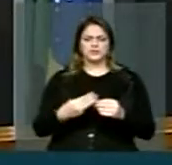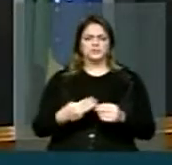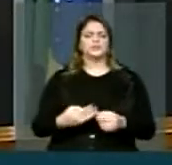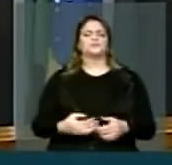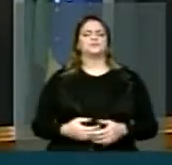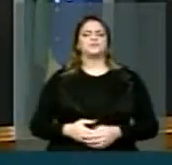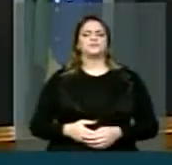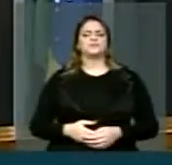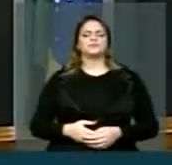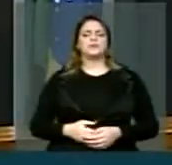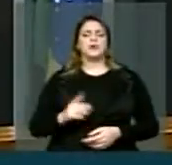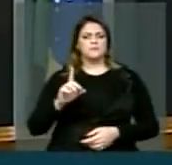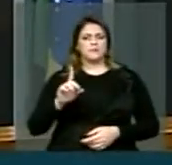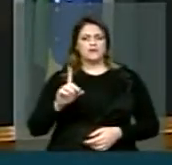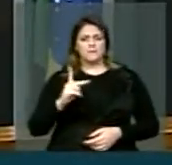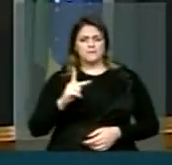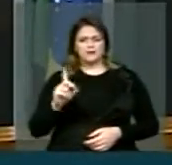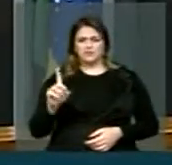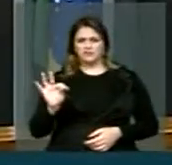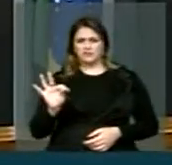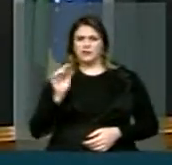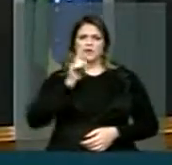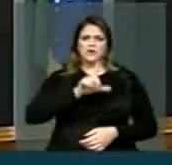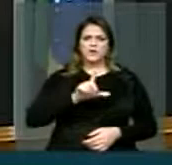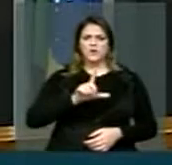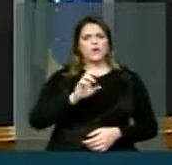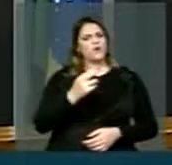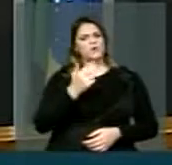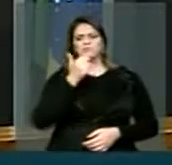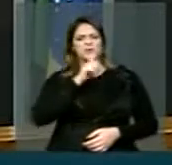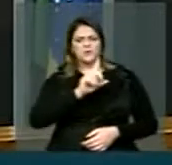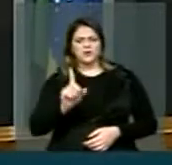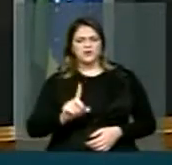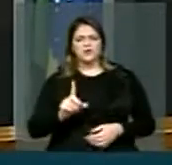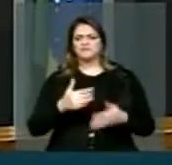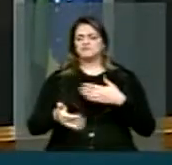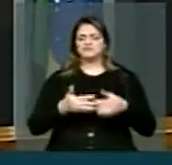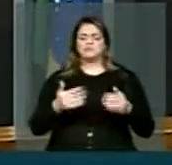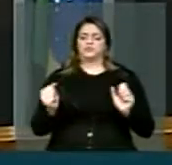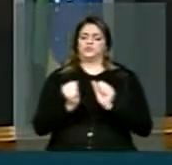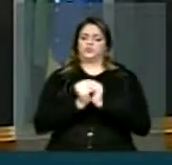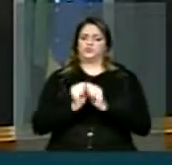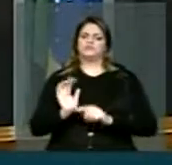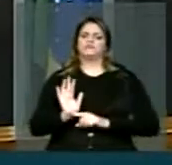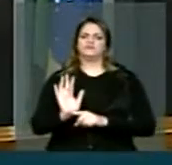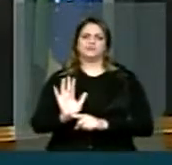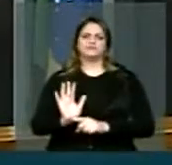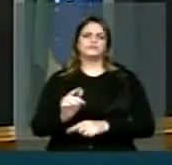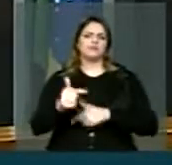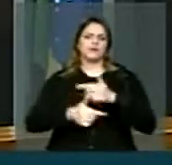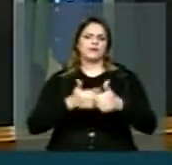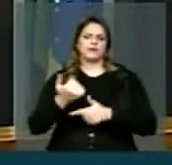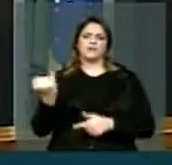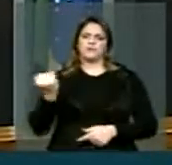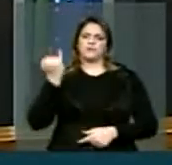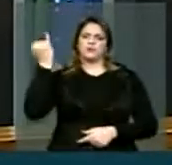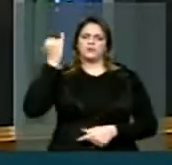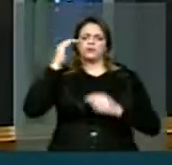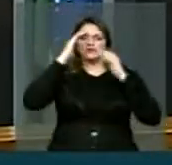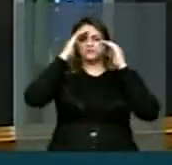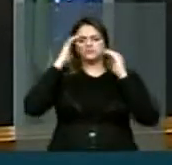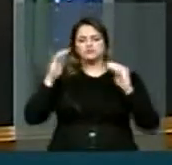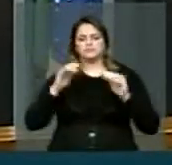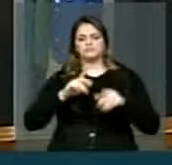aonde o PDT ganhou, aonde o PDT não ganhou, nós vamos estar juntos, trabalhando, porque é isso que importa, a democracia,